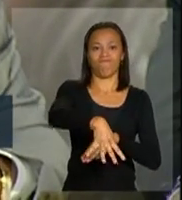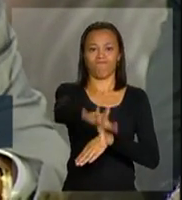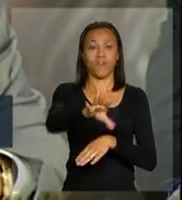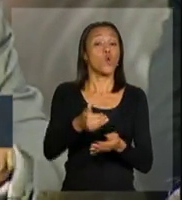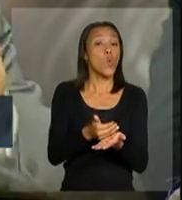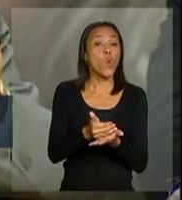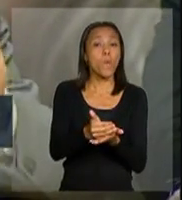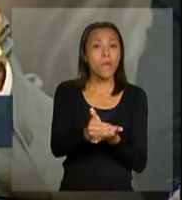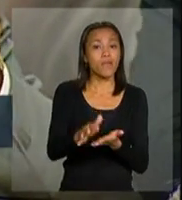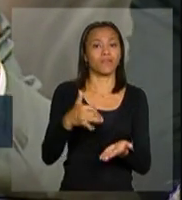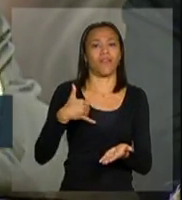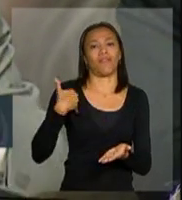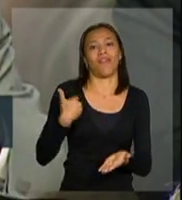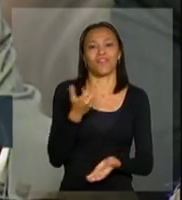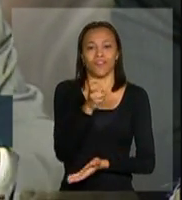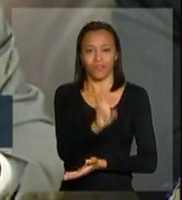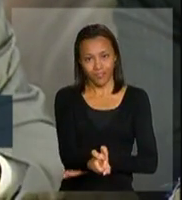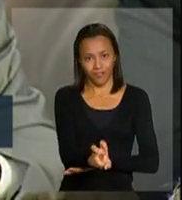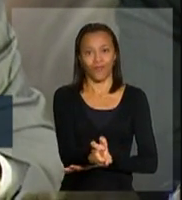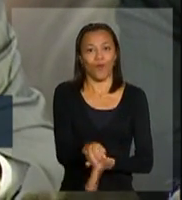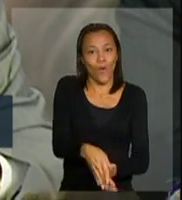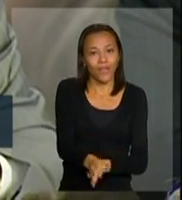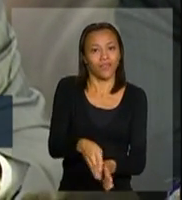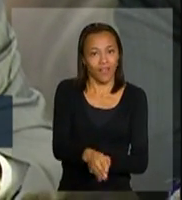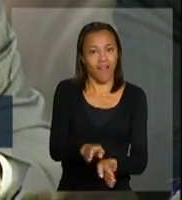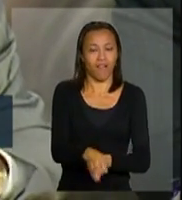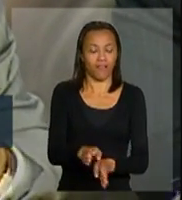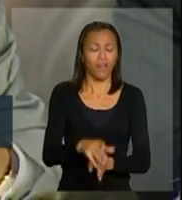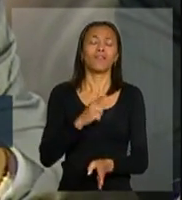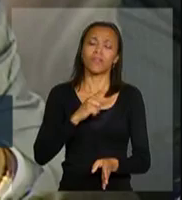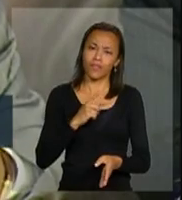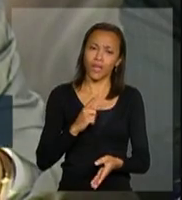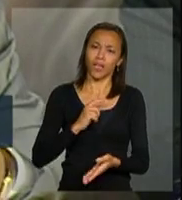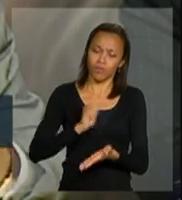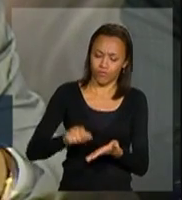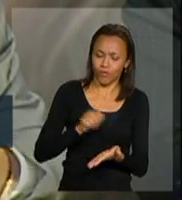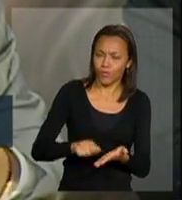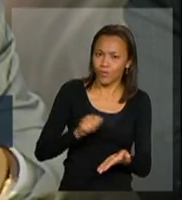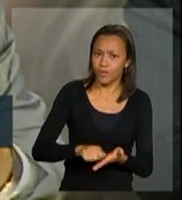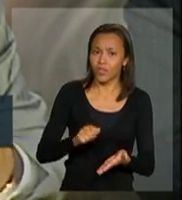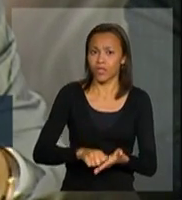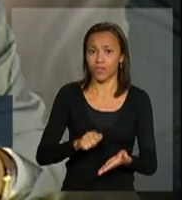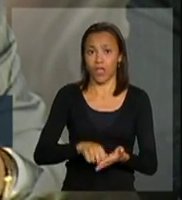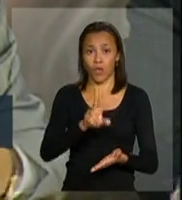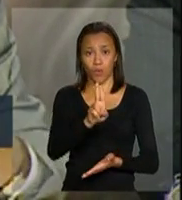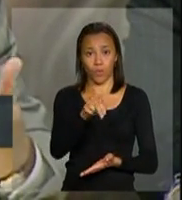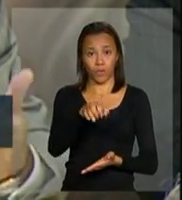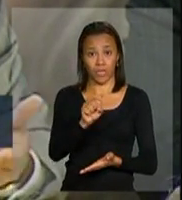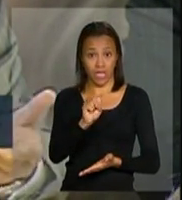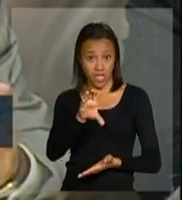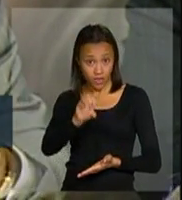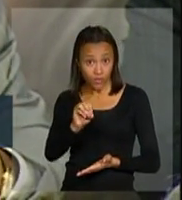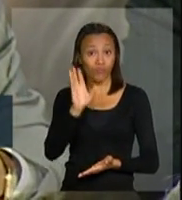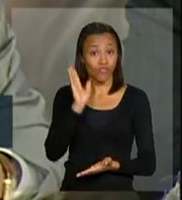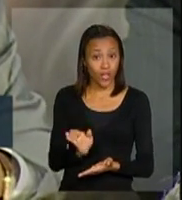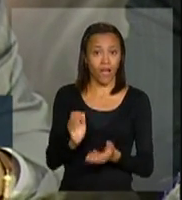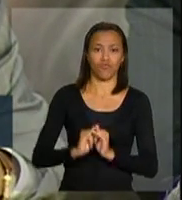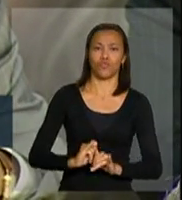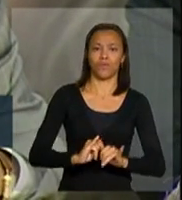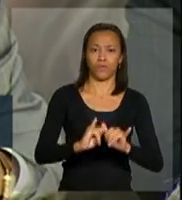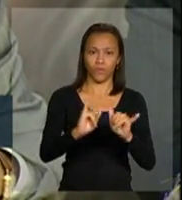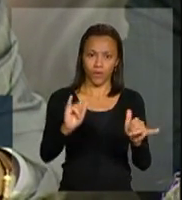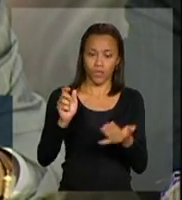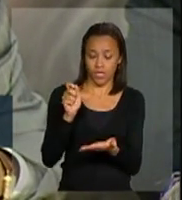comece a partir dos cinco anos de idade. Existe uma documentação da Unesco, bem fundamentada cientificamente, aprovada globalmente,